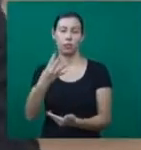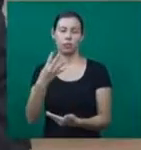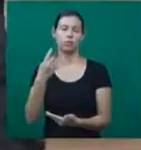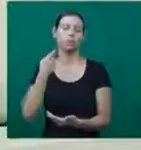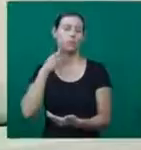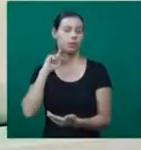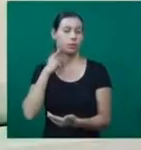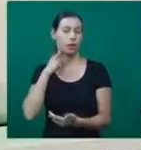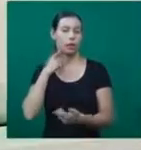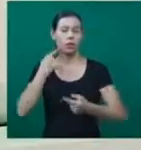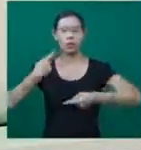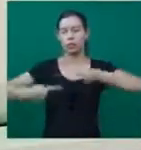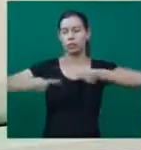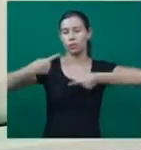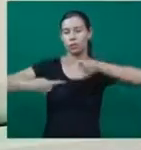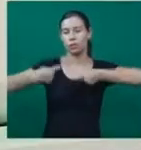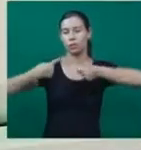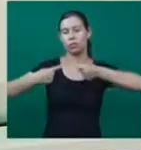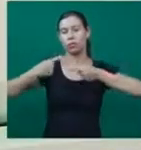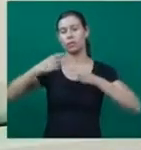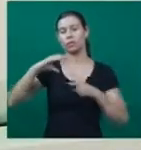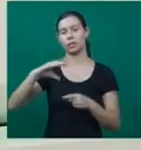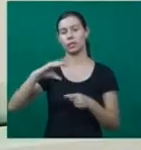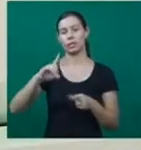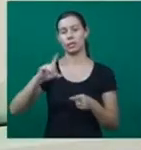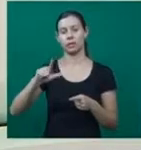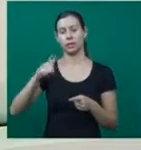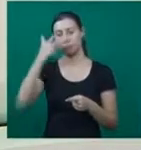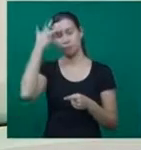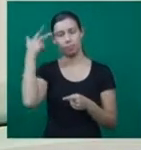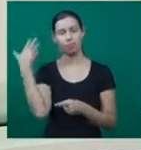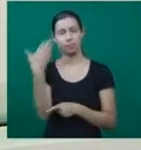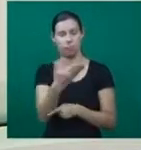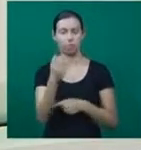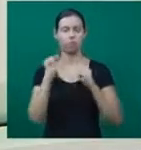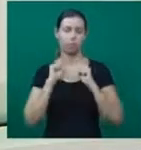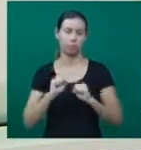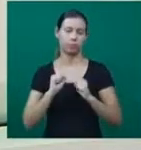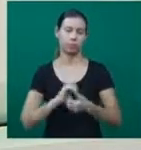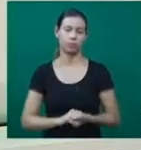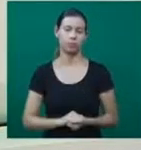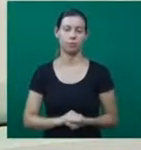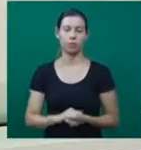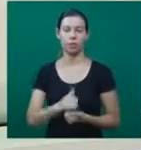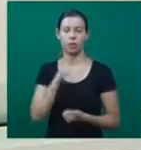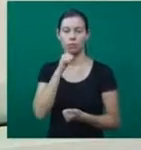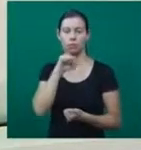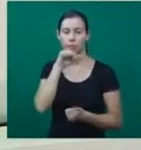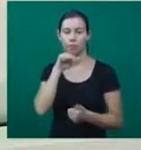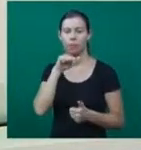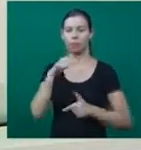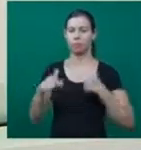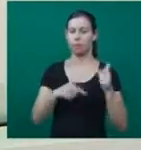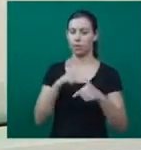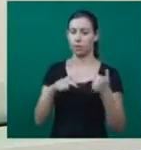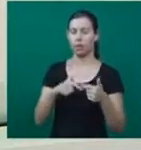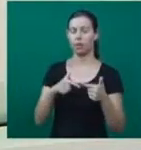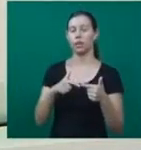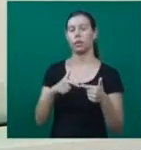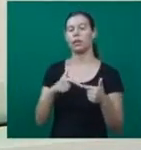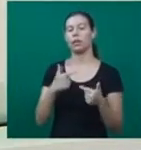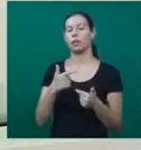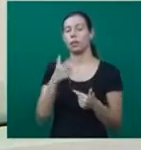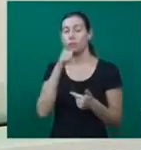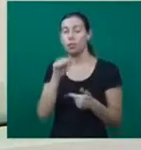participar. Mães que trabalham e que não teriam condição de pagar uma babá, podem inscrever os filhos nas atividades de